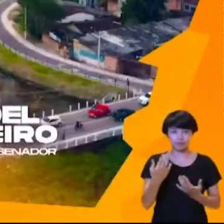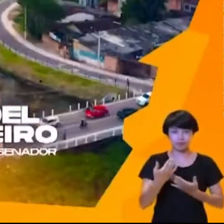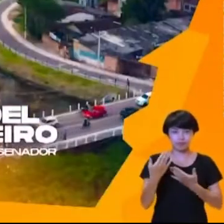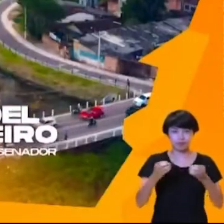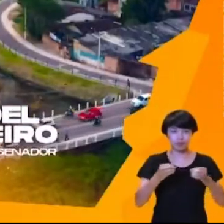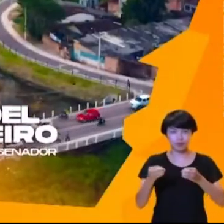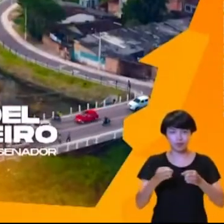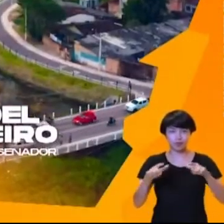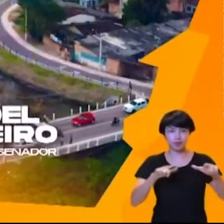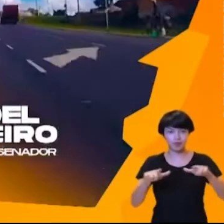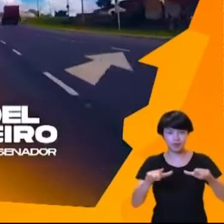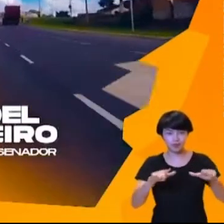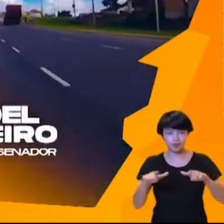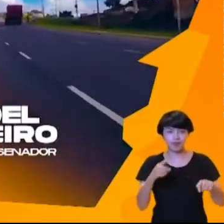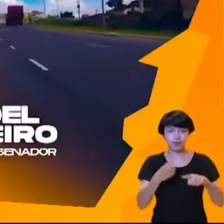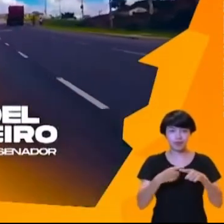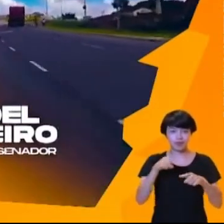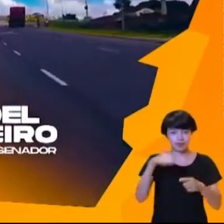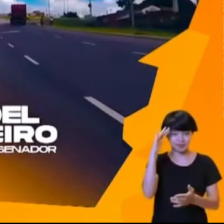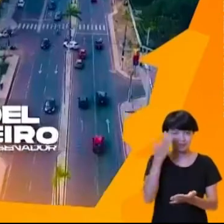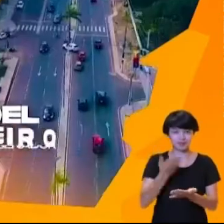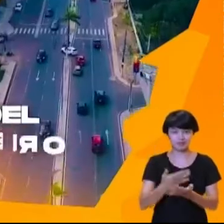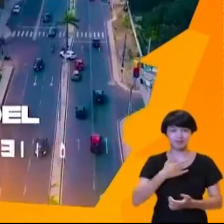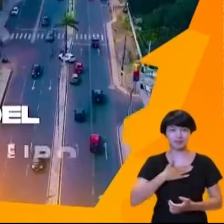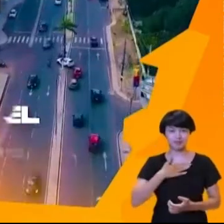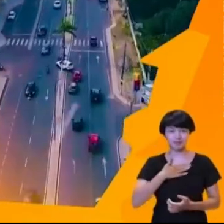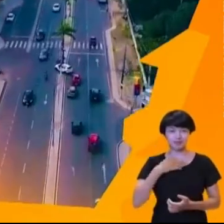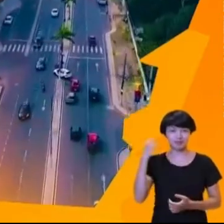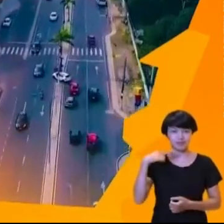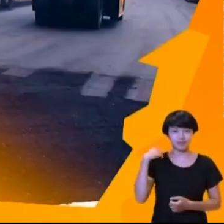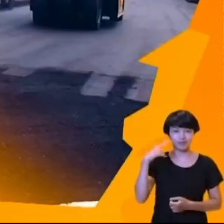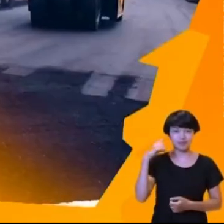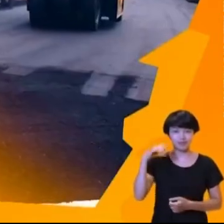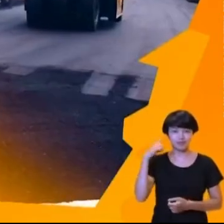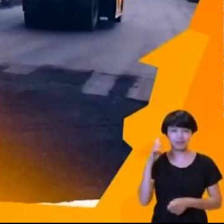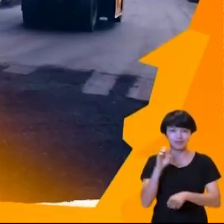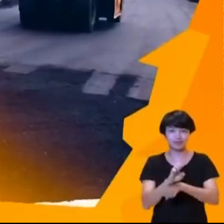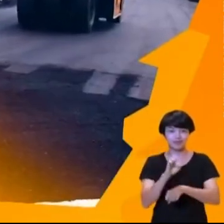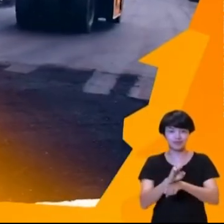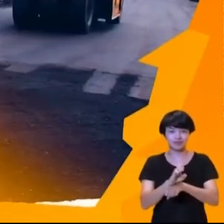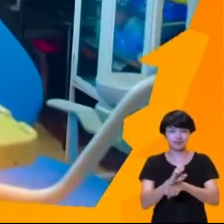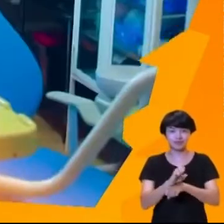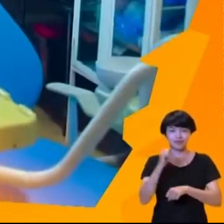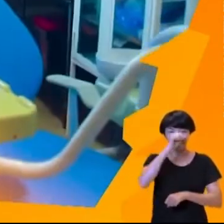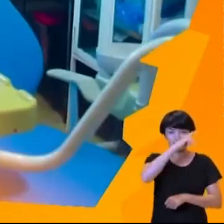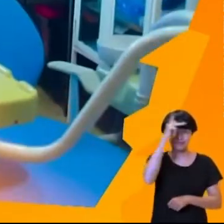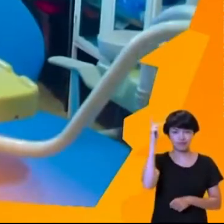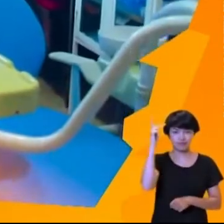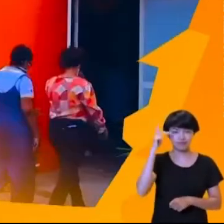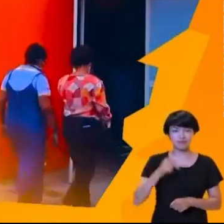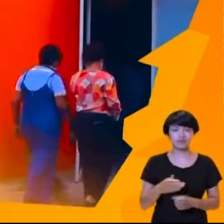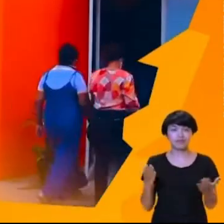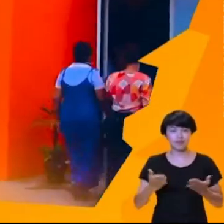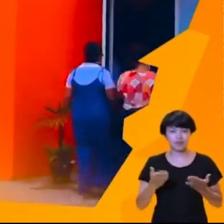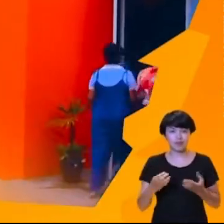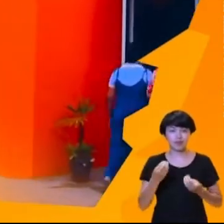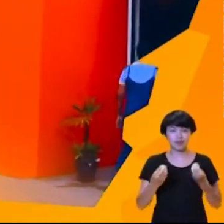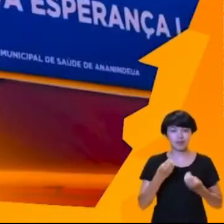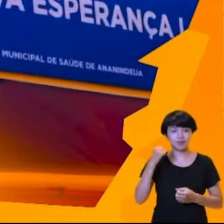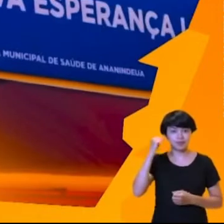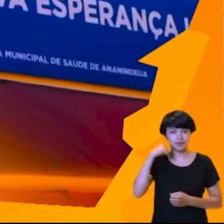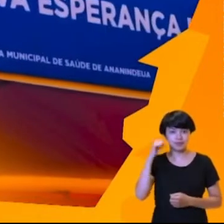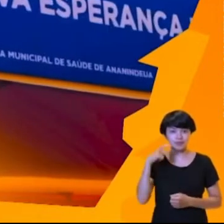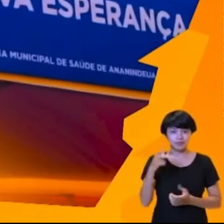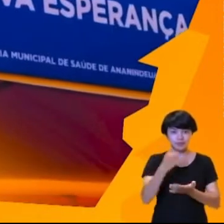sozinho. Entreguei obras e serviços porque você acreditou em mim, como vereador, deputado estadual e prefeito. Agora,